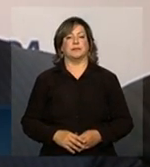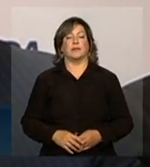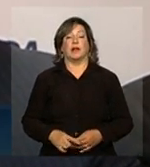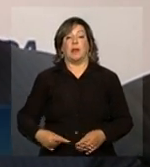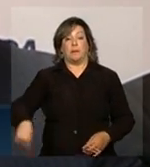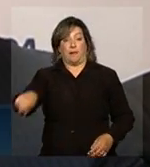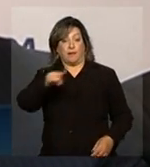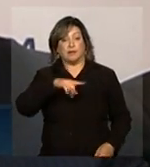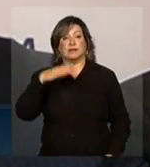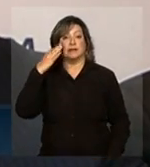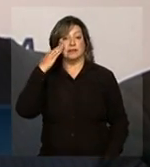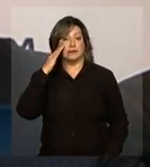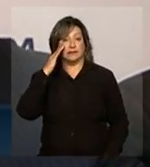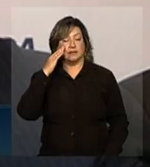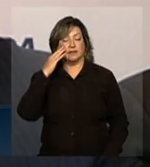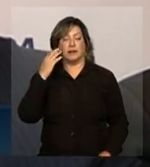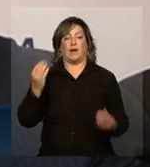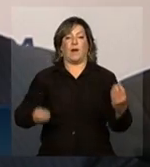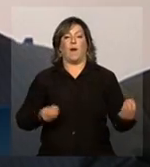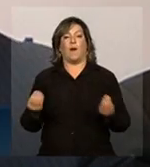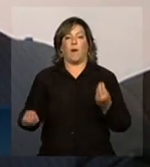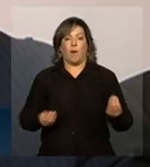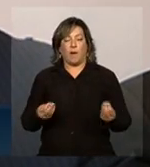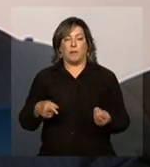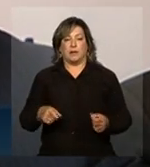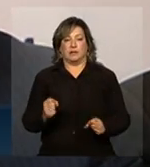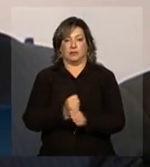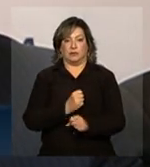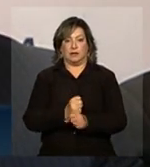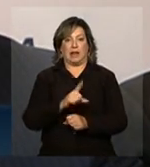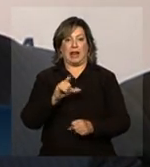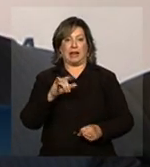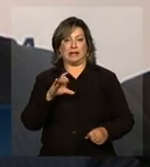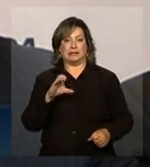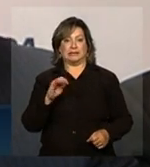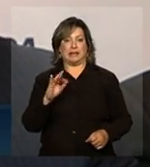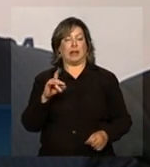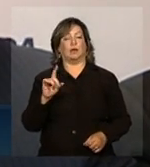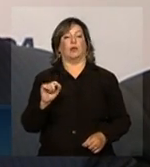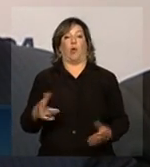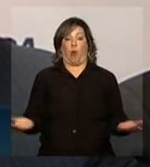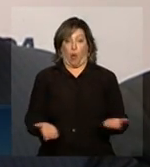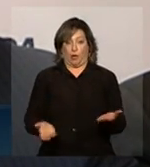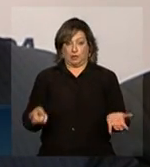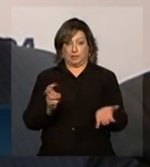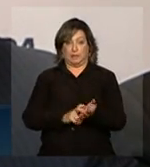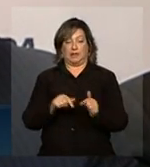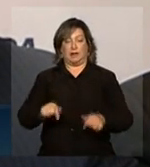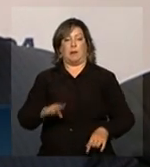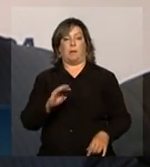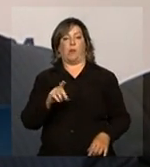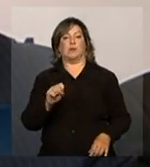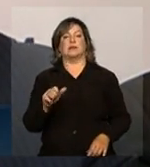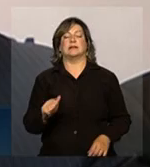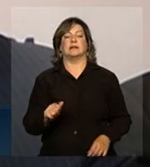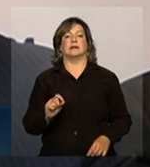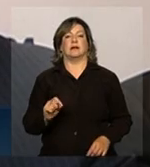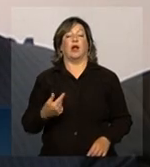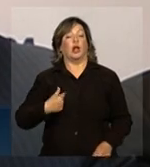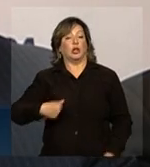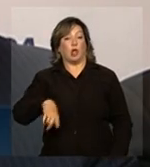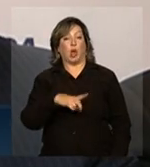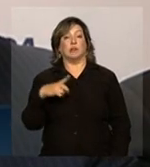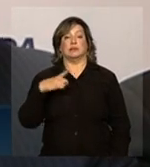para os senhores terem a magnitude do empreendimento que foi licitado na manhã de hoje aqui na Bolsa, nós